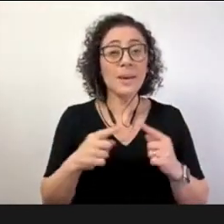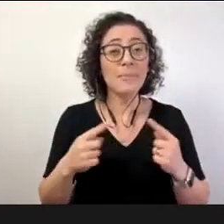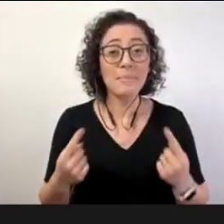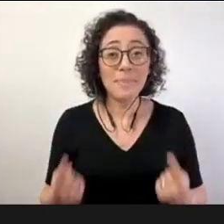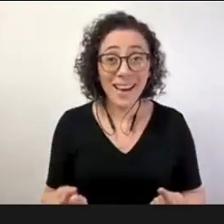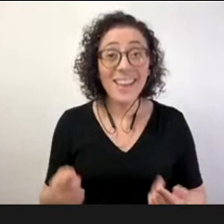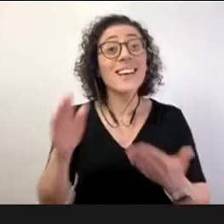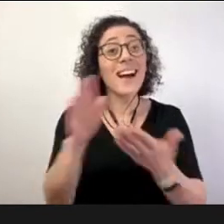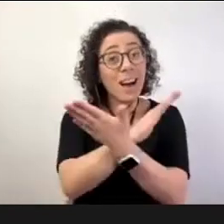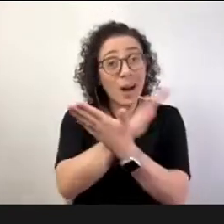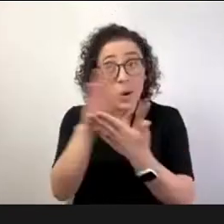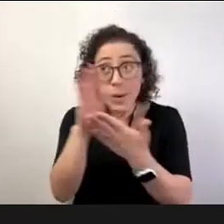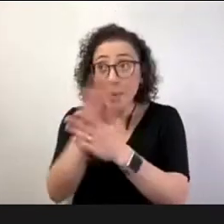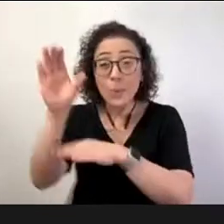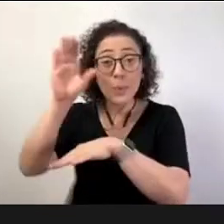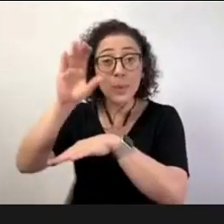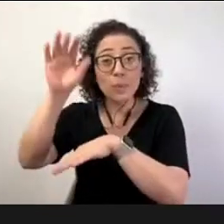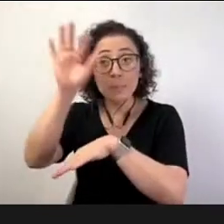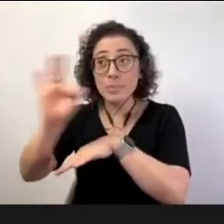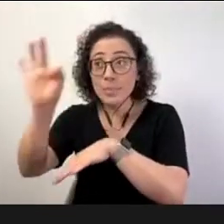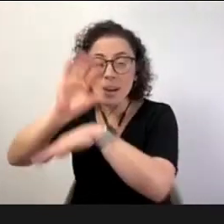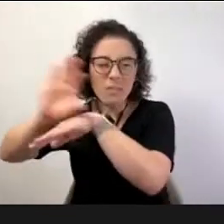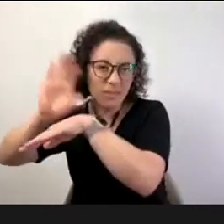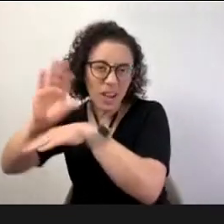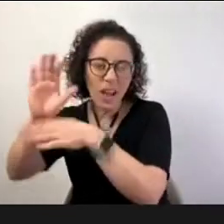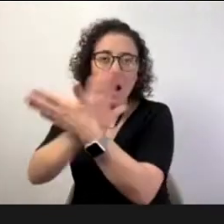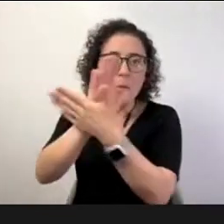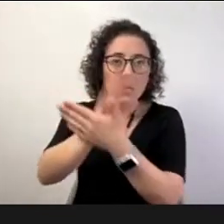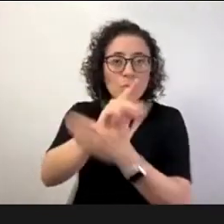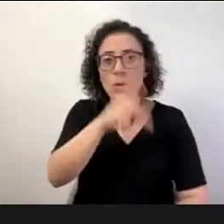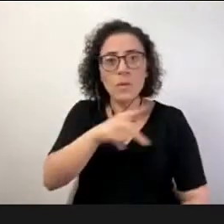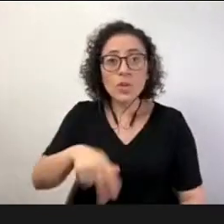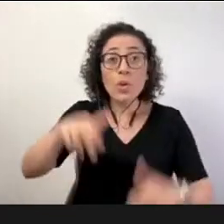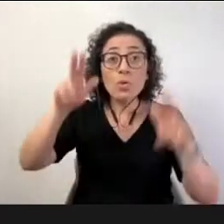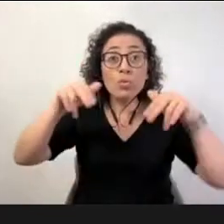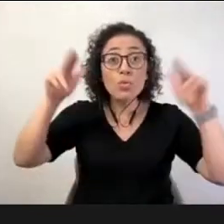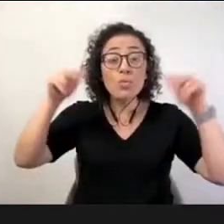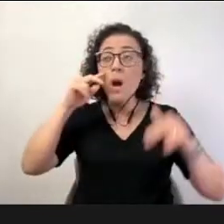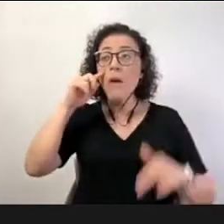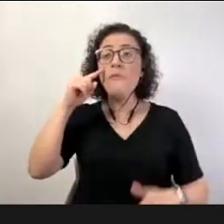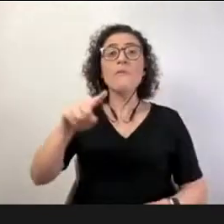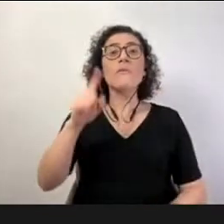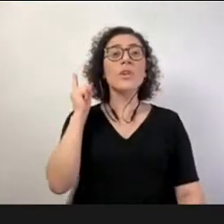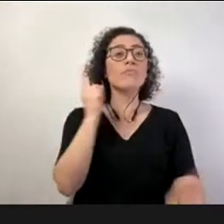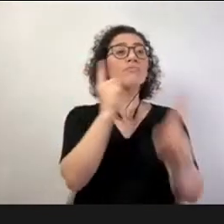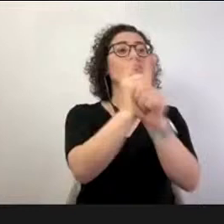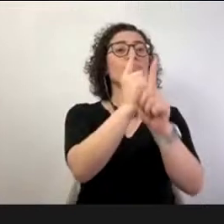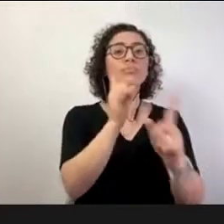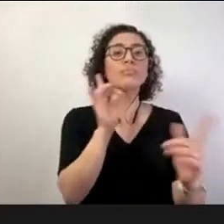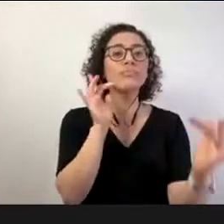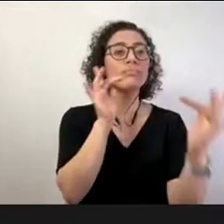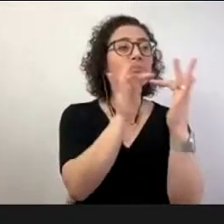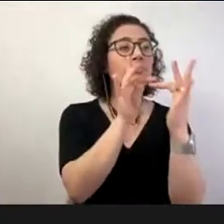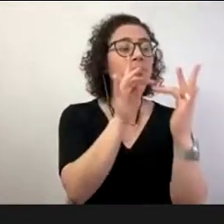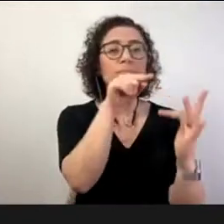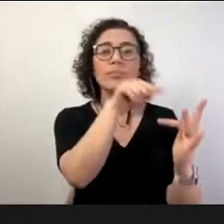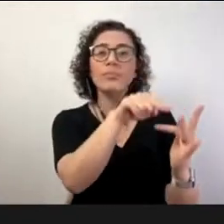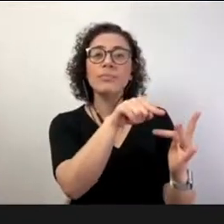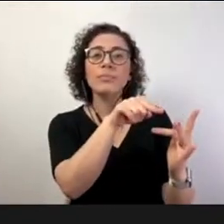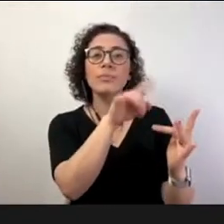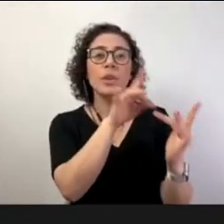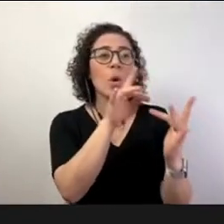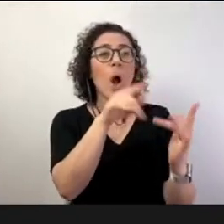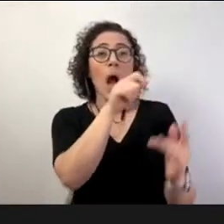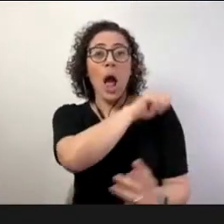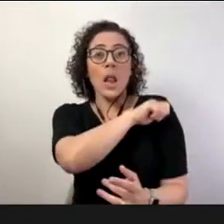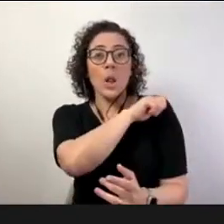dele um professor nunca vê um aluno e eu pergunto mas onde é que está o isomorfismo o isomorfismo desse professor